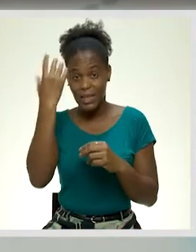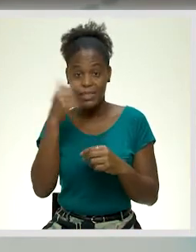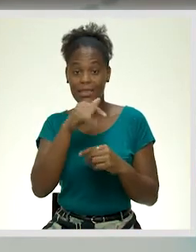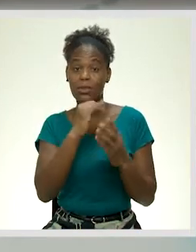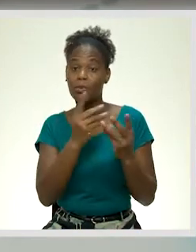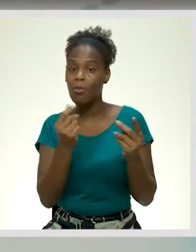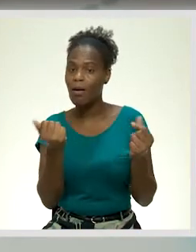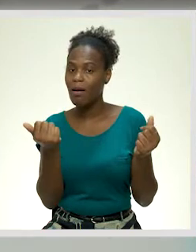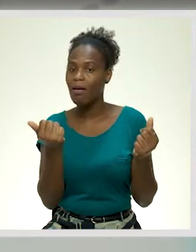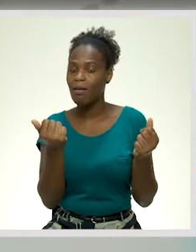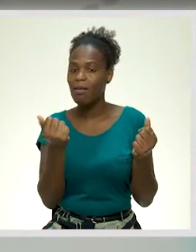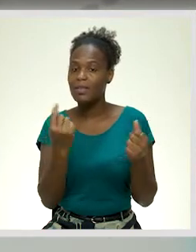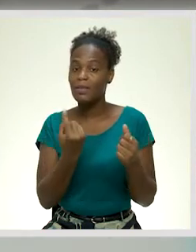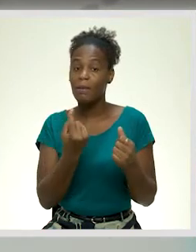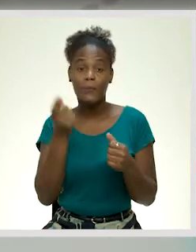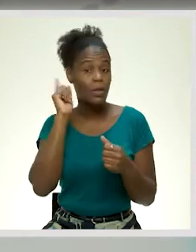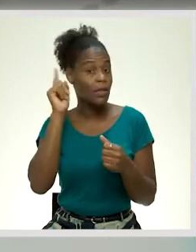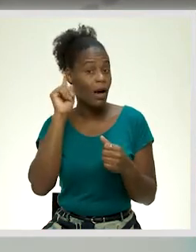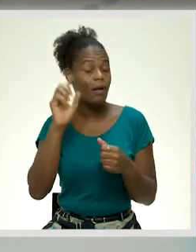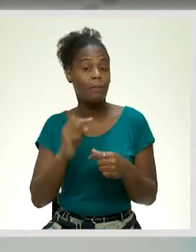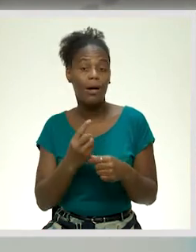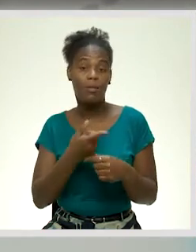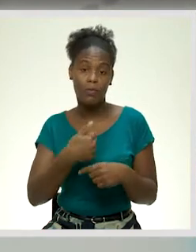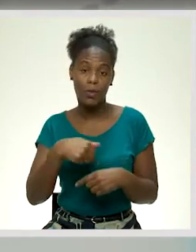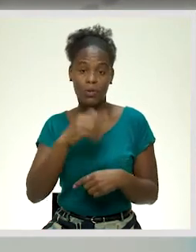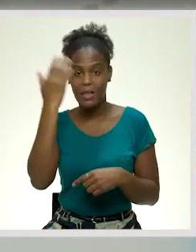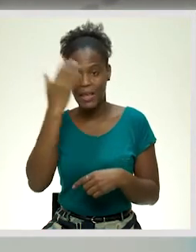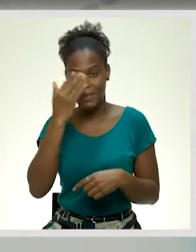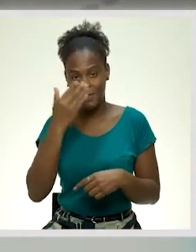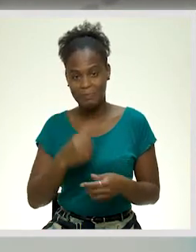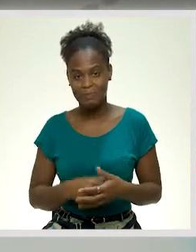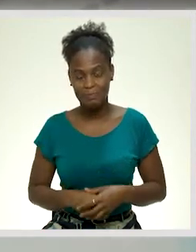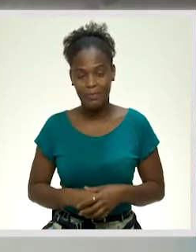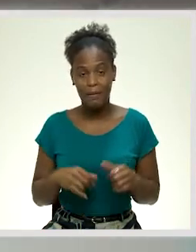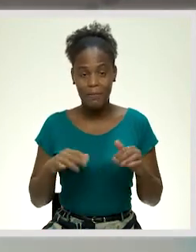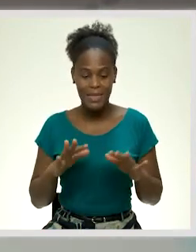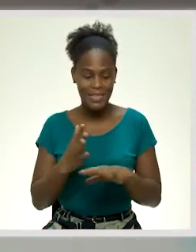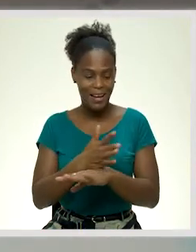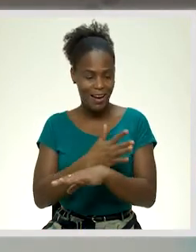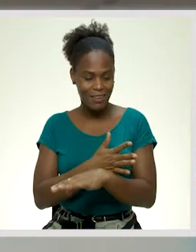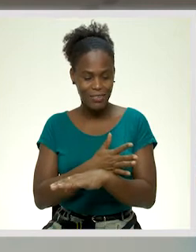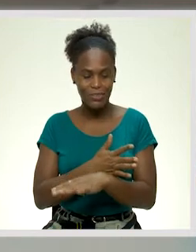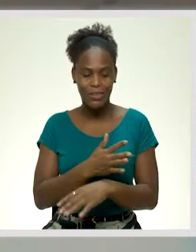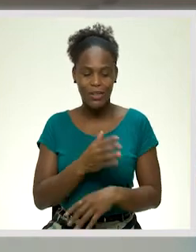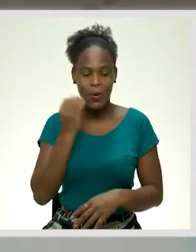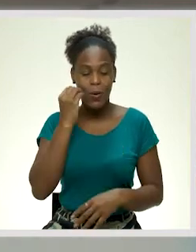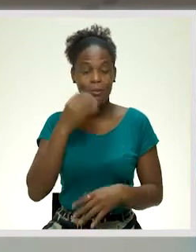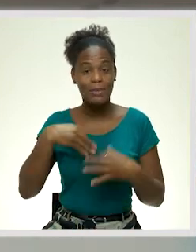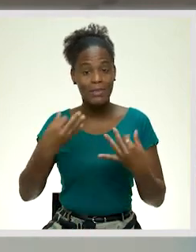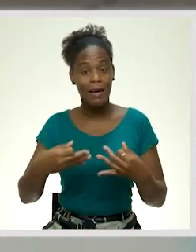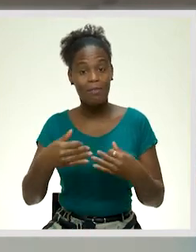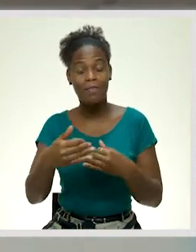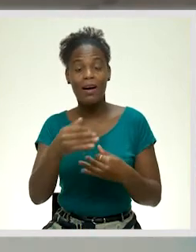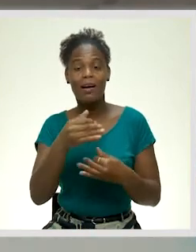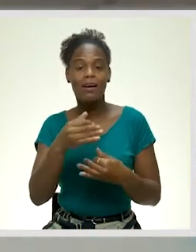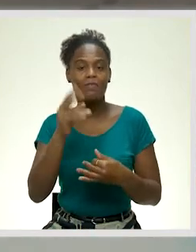instrumentos são ferramentas úteis ao nosso dia a dia. Mas antes, como sempre, vamos ver aquilo